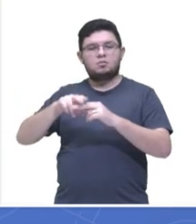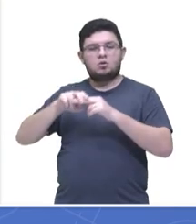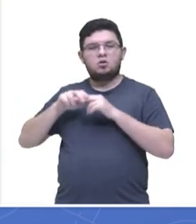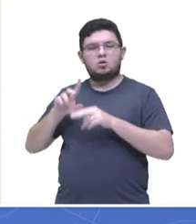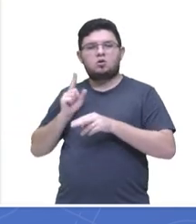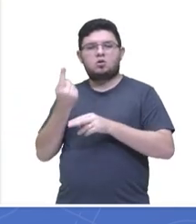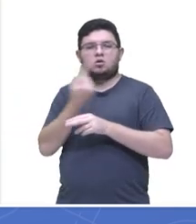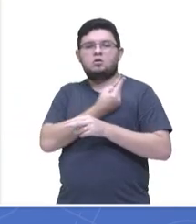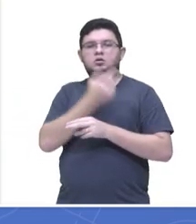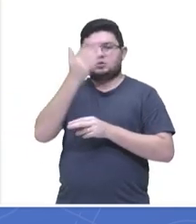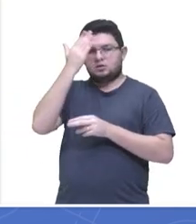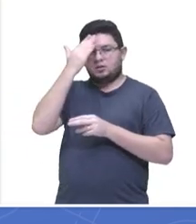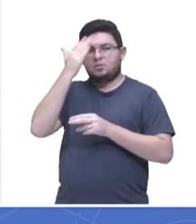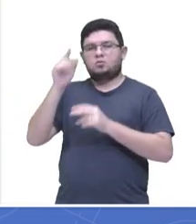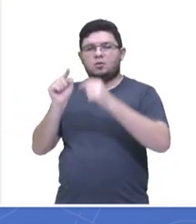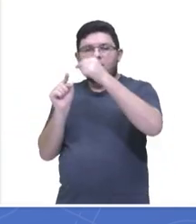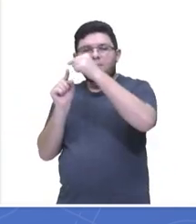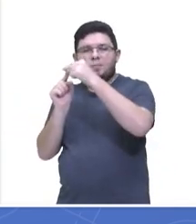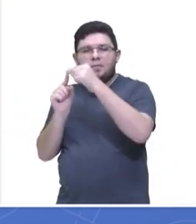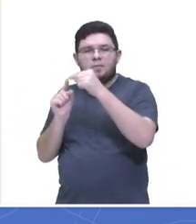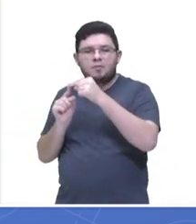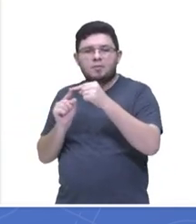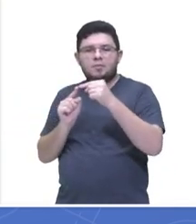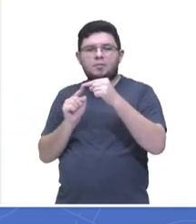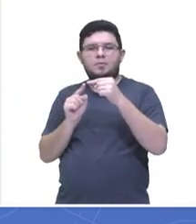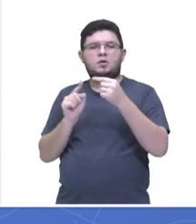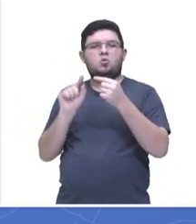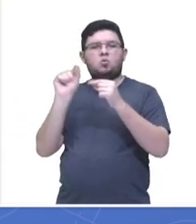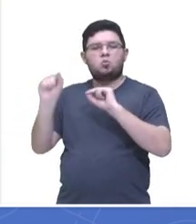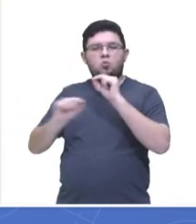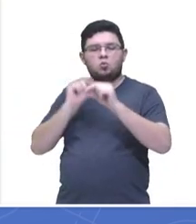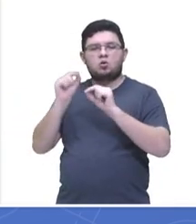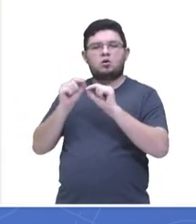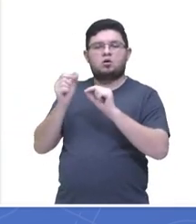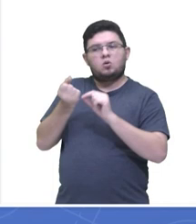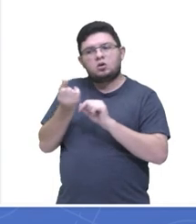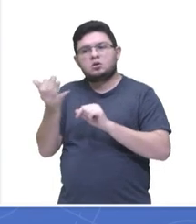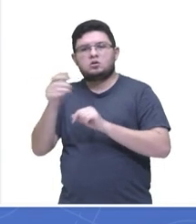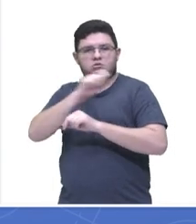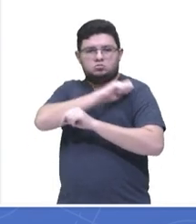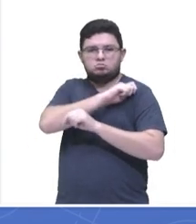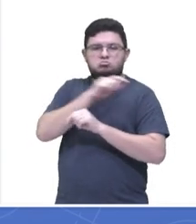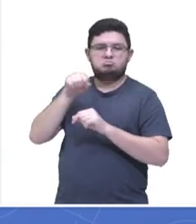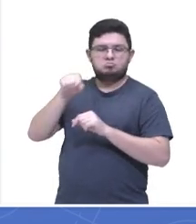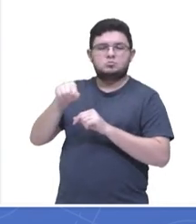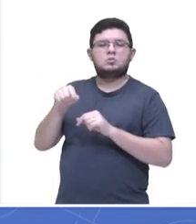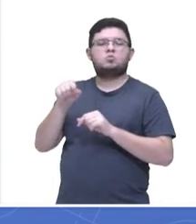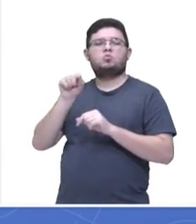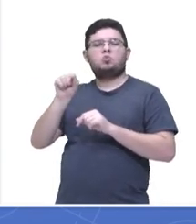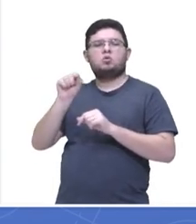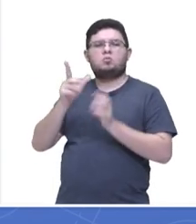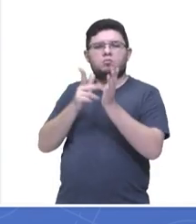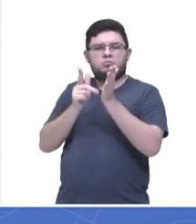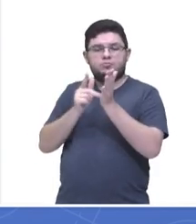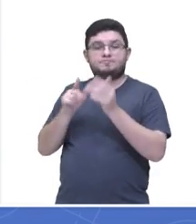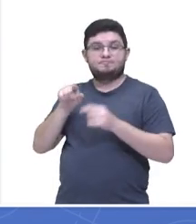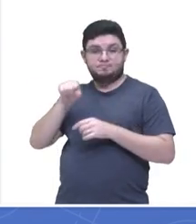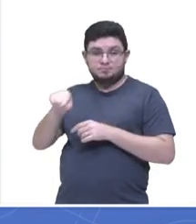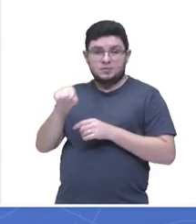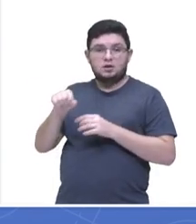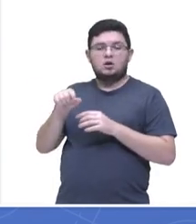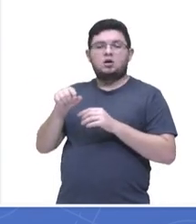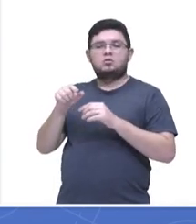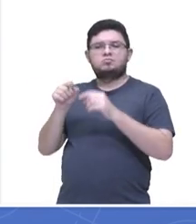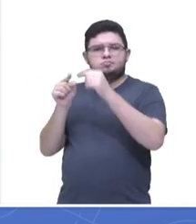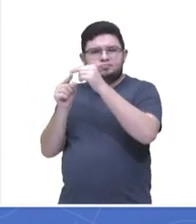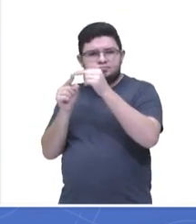a ordem que eu quero. Que ordem é essa? Já que a questão pede a mediana pessoal, o primeiro passo para calcular